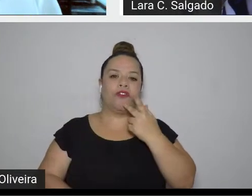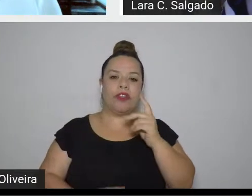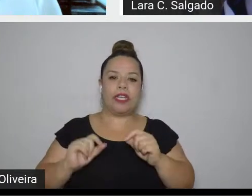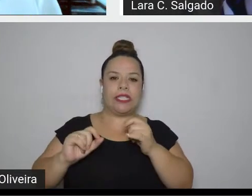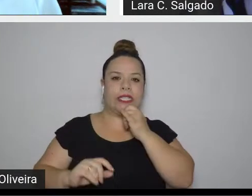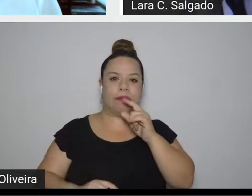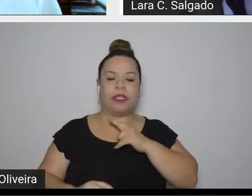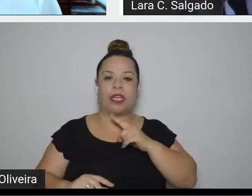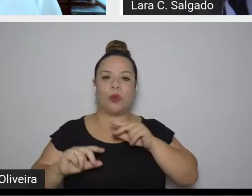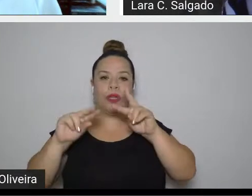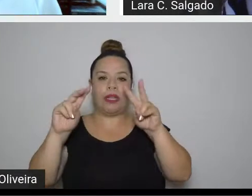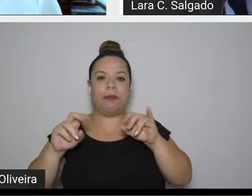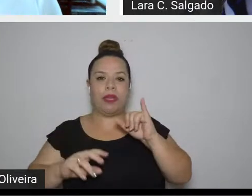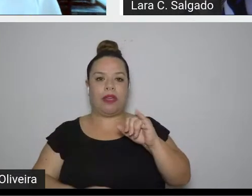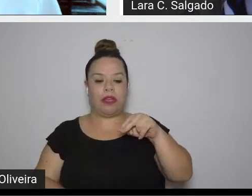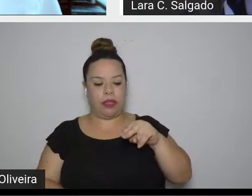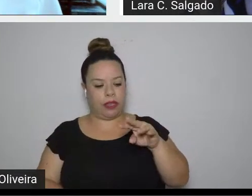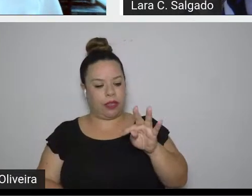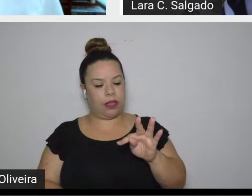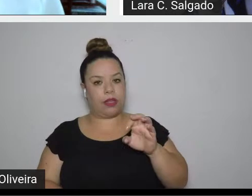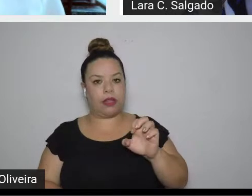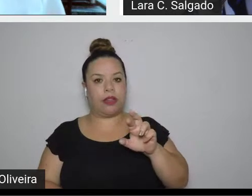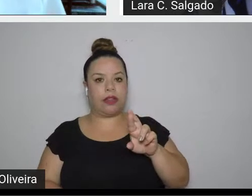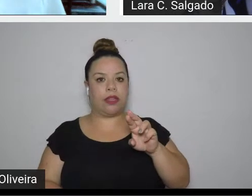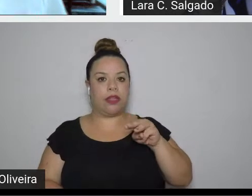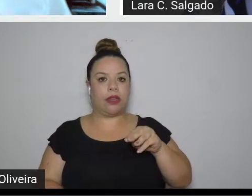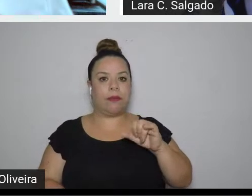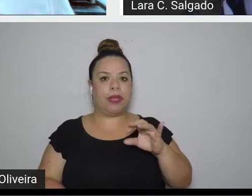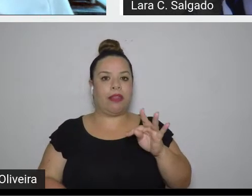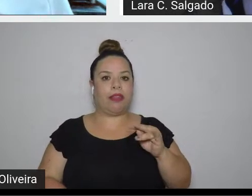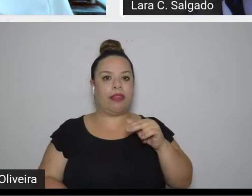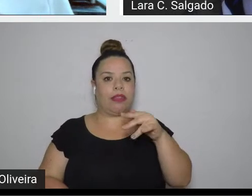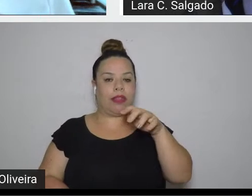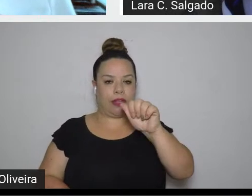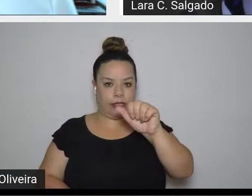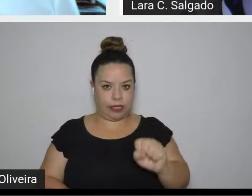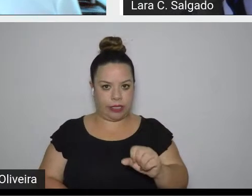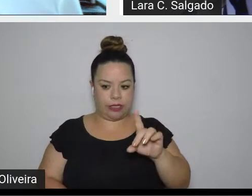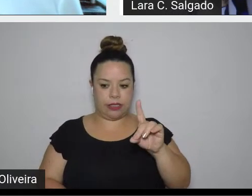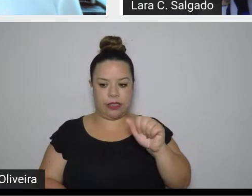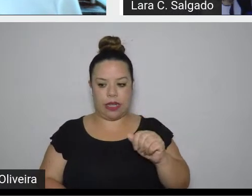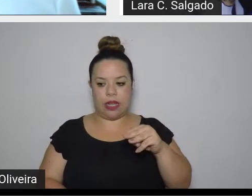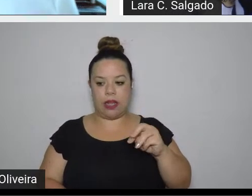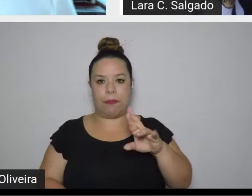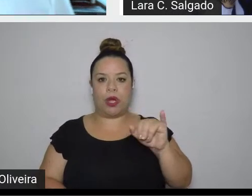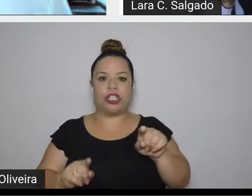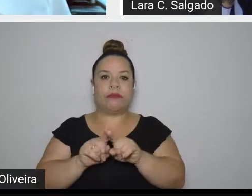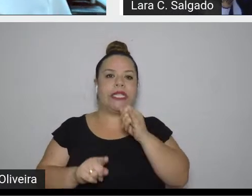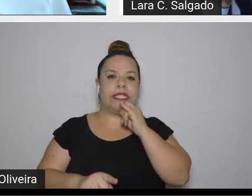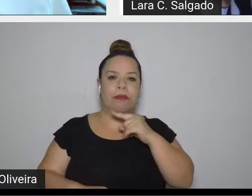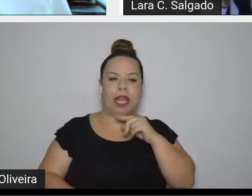morte? Além da visão geral, diria que a morte também permeia sua obra?